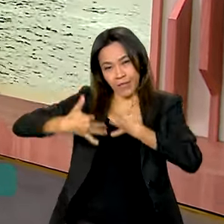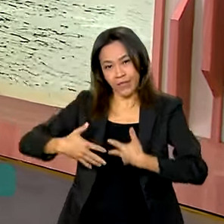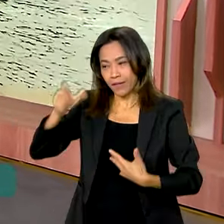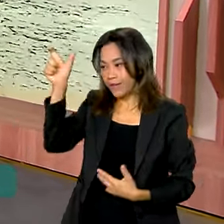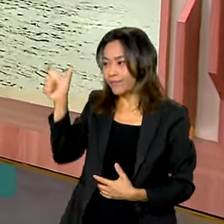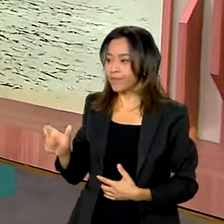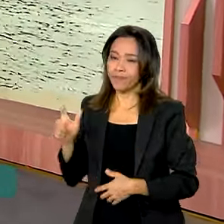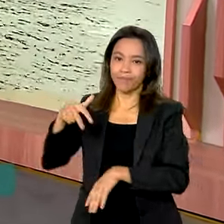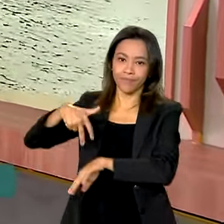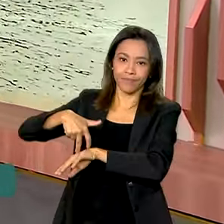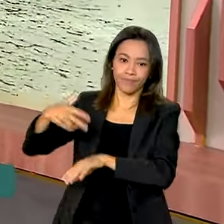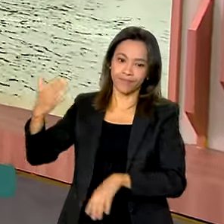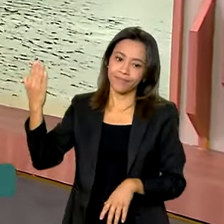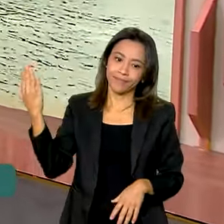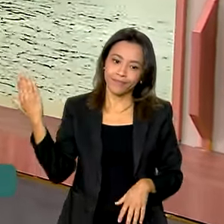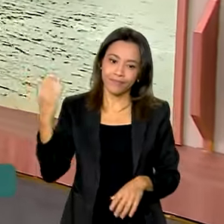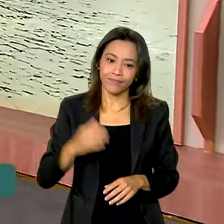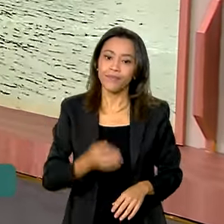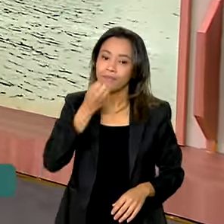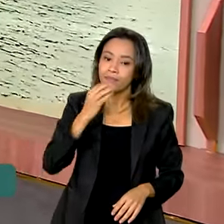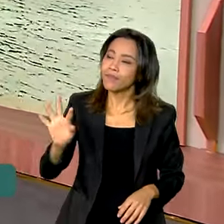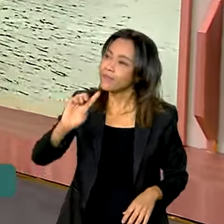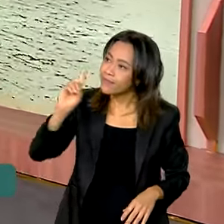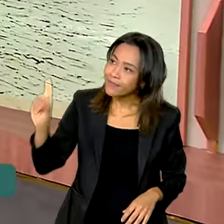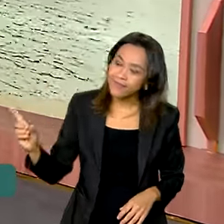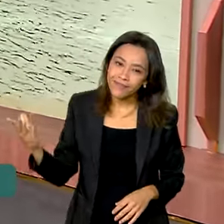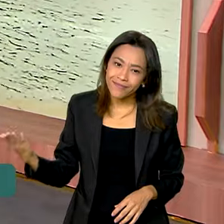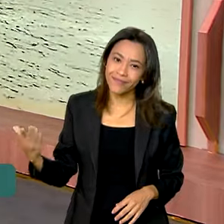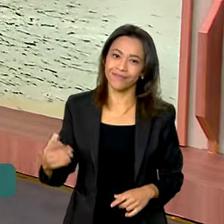Tiago Pimenta. Bom dia, Tiago!